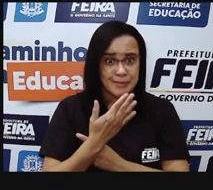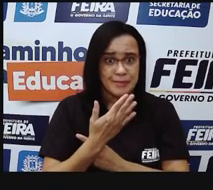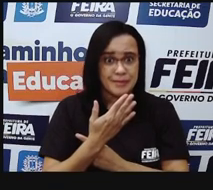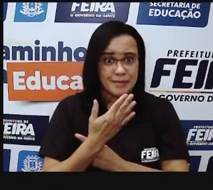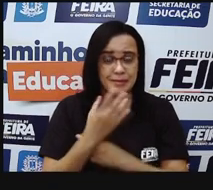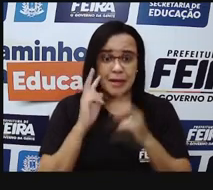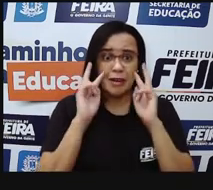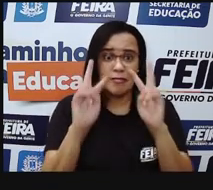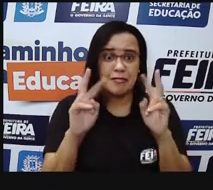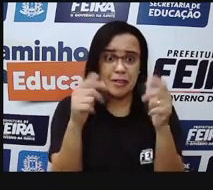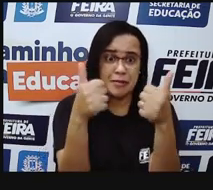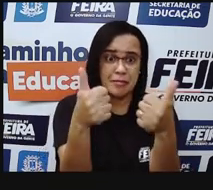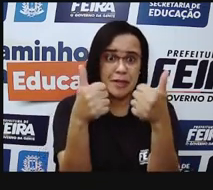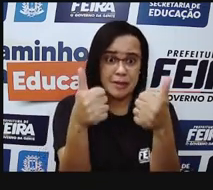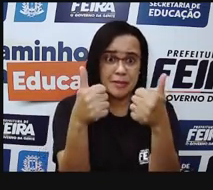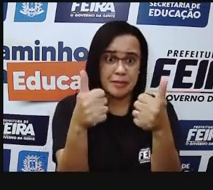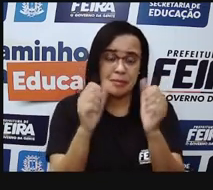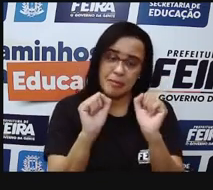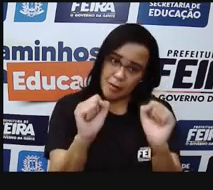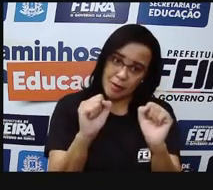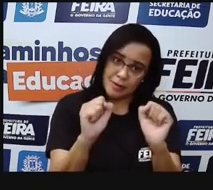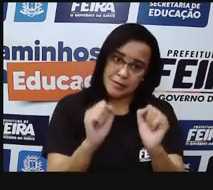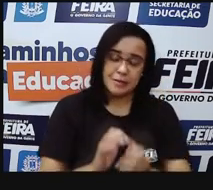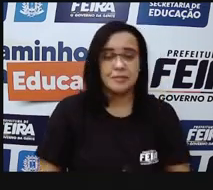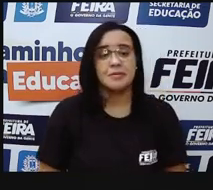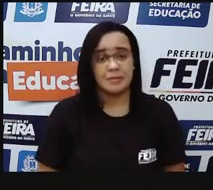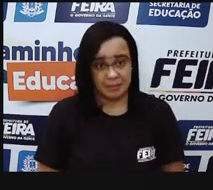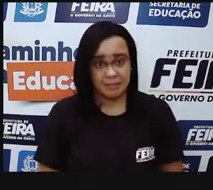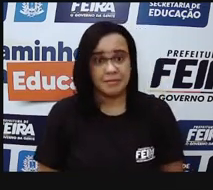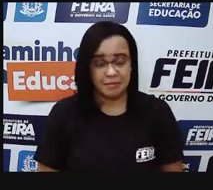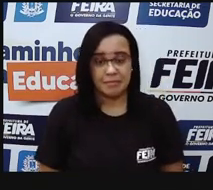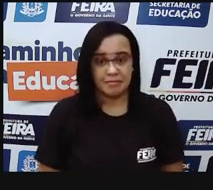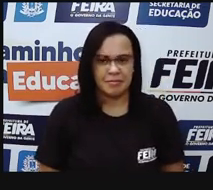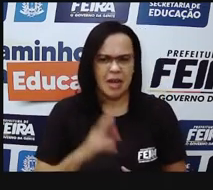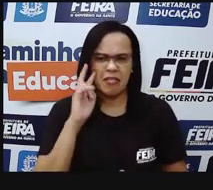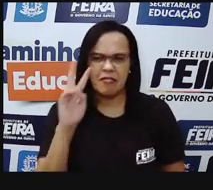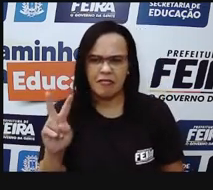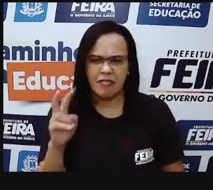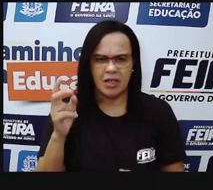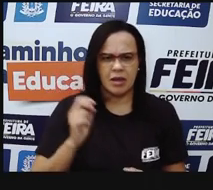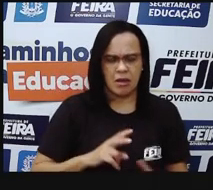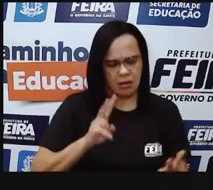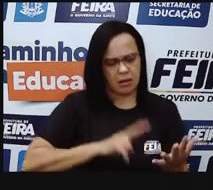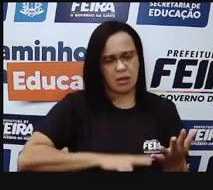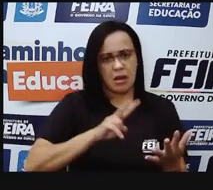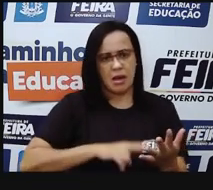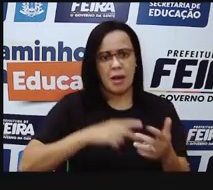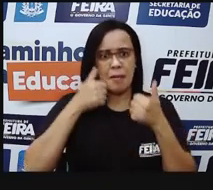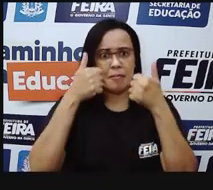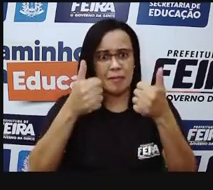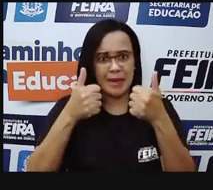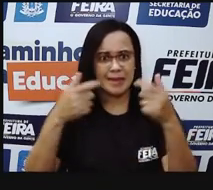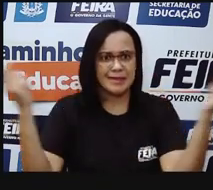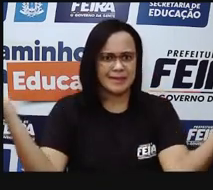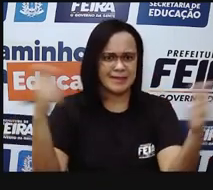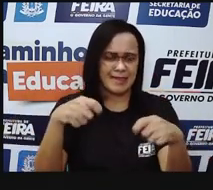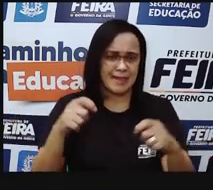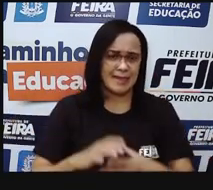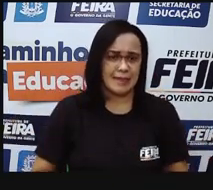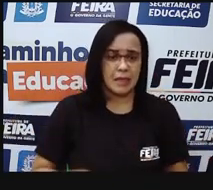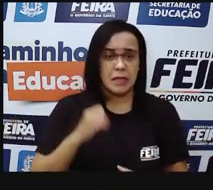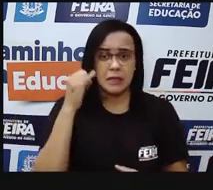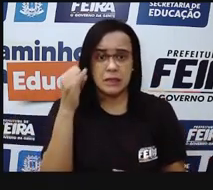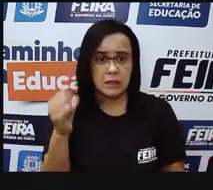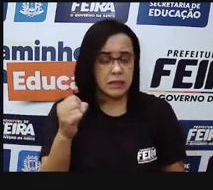na retinha, onde a gente consegue decifrar essa imagem. Então, a pessoa aqui, ela enxerga de perto,